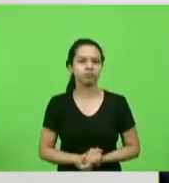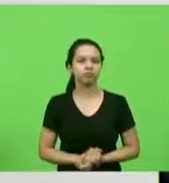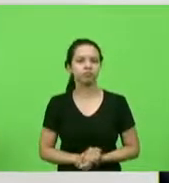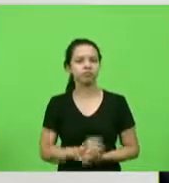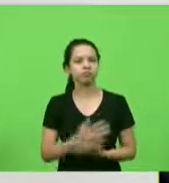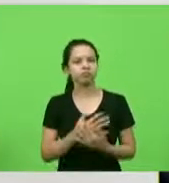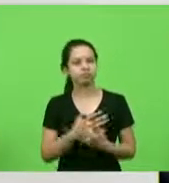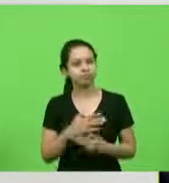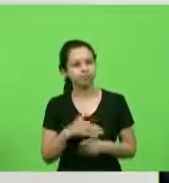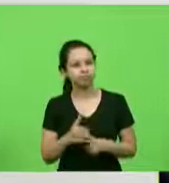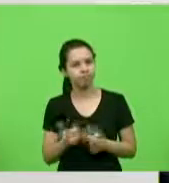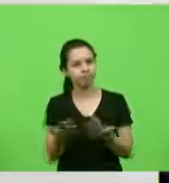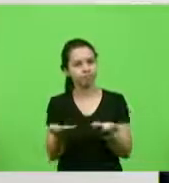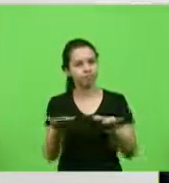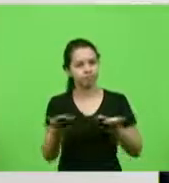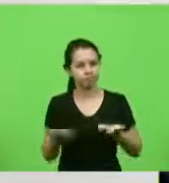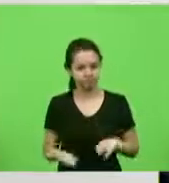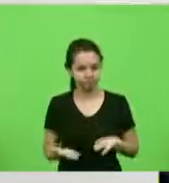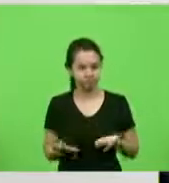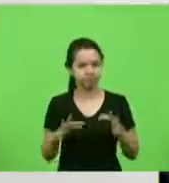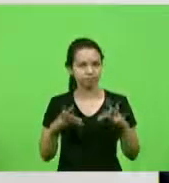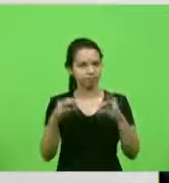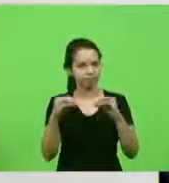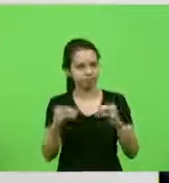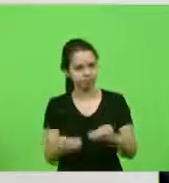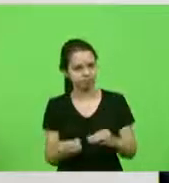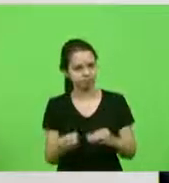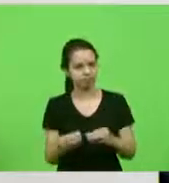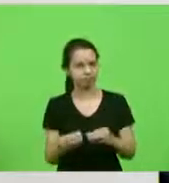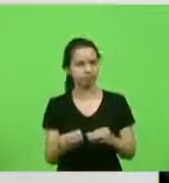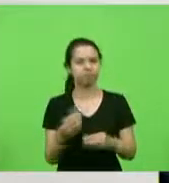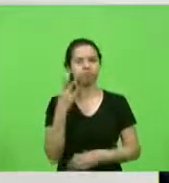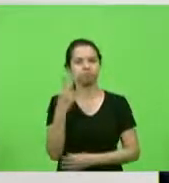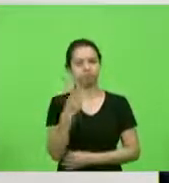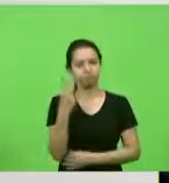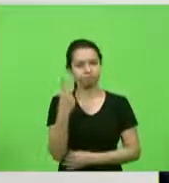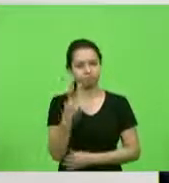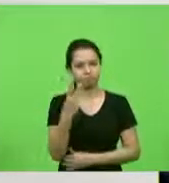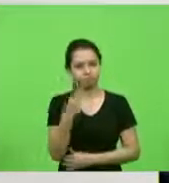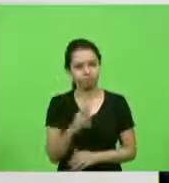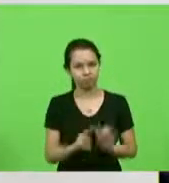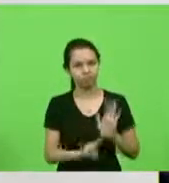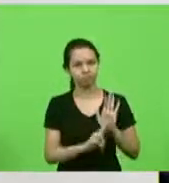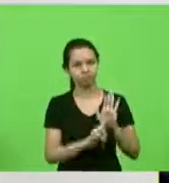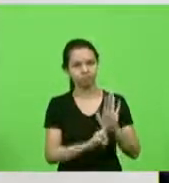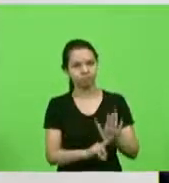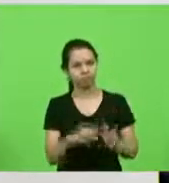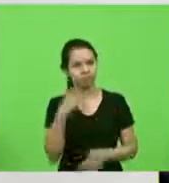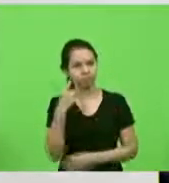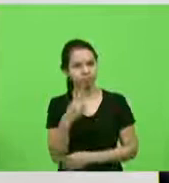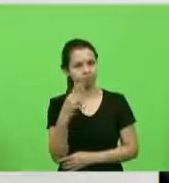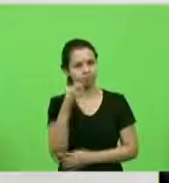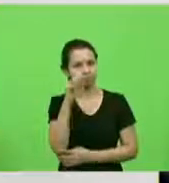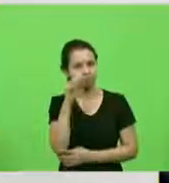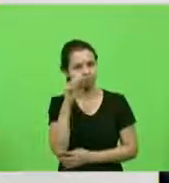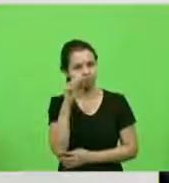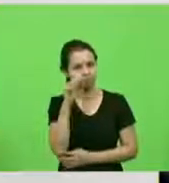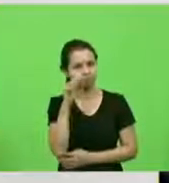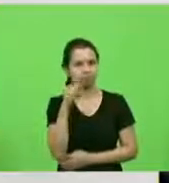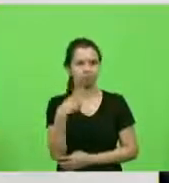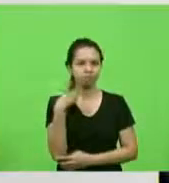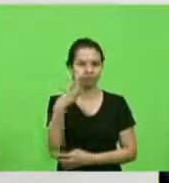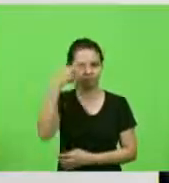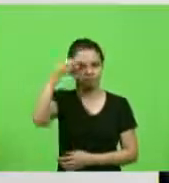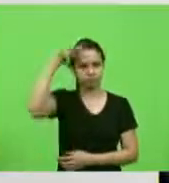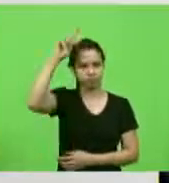todos os parlamentares em nome da deputada Ana Campanholo, do deputado Vicente Caropreso, do deputado